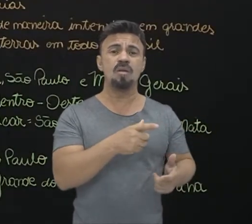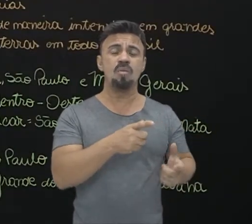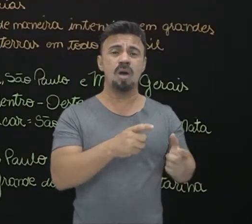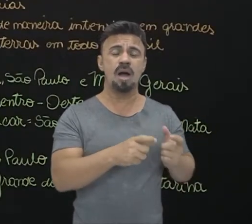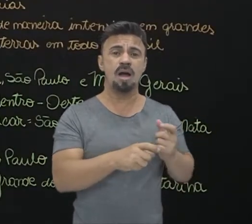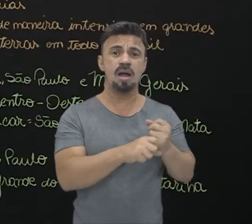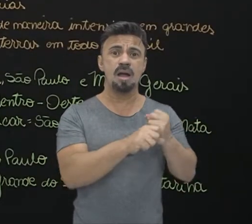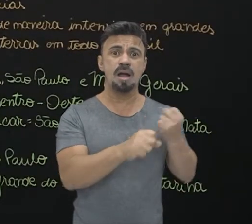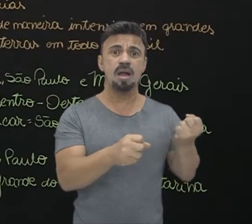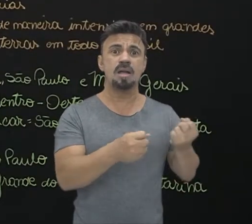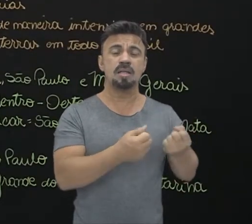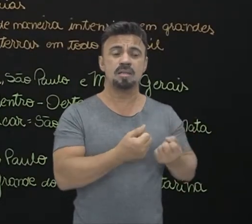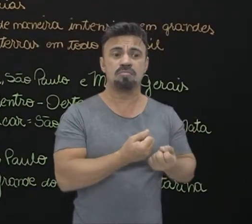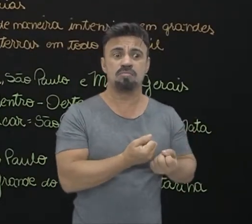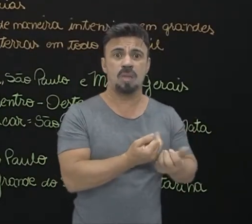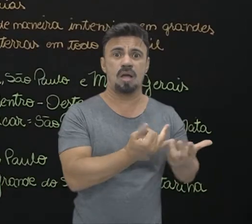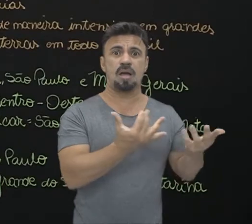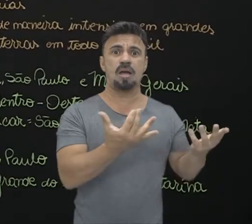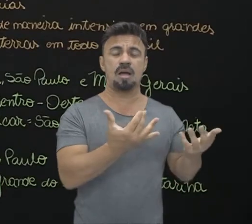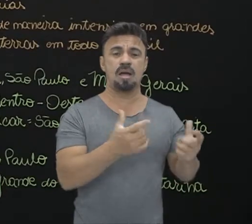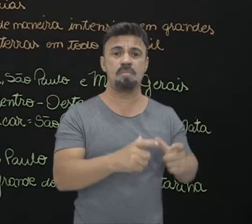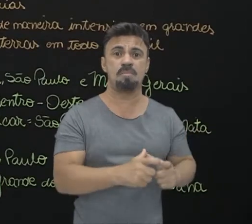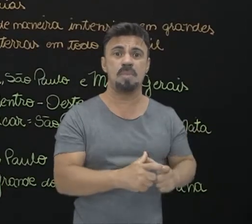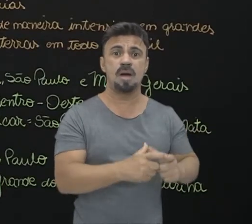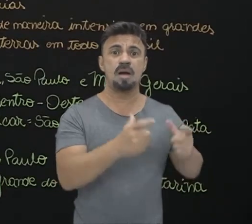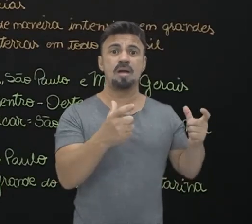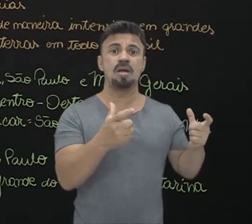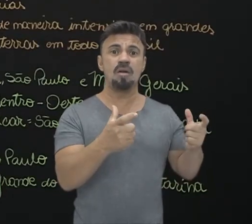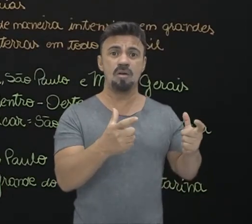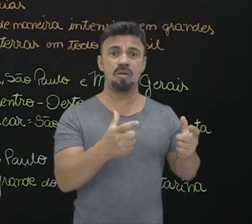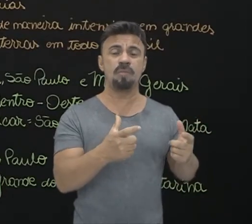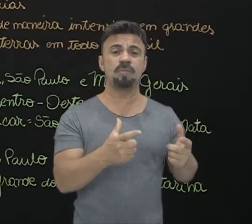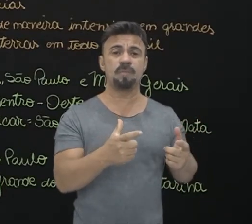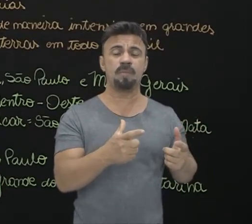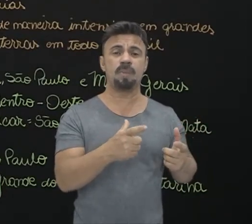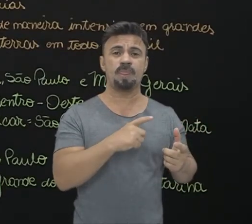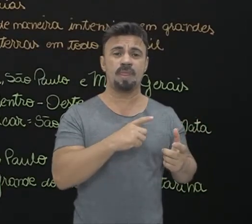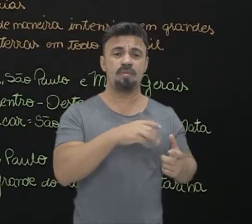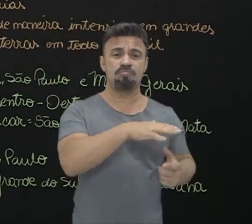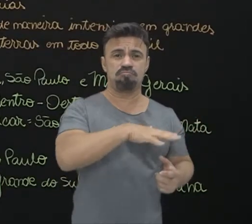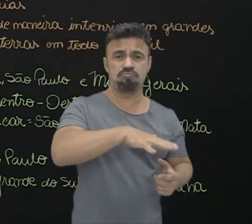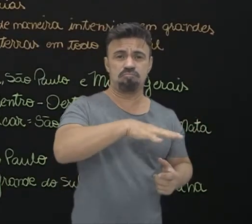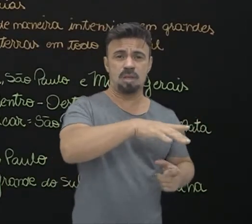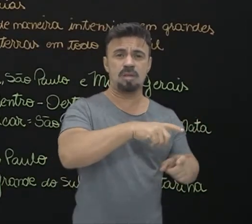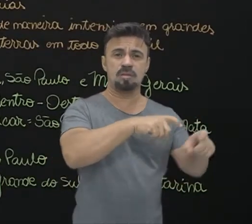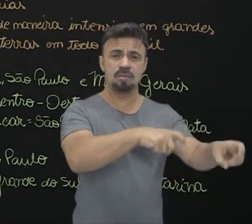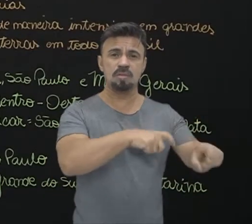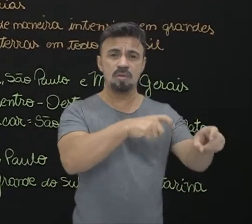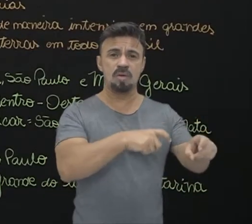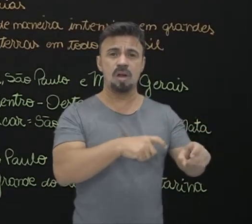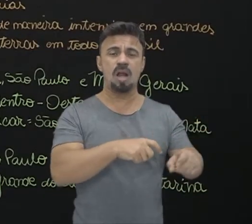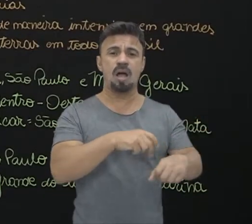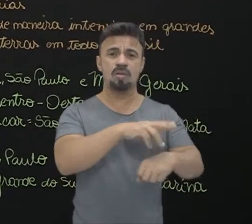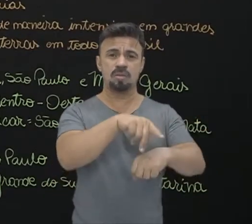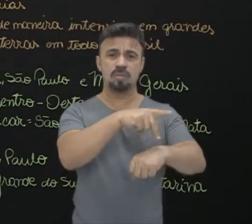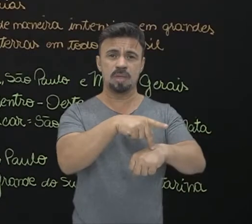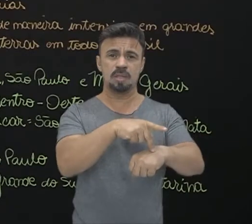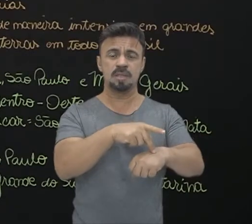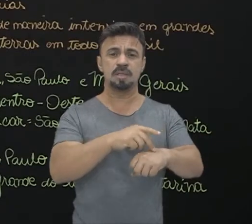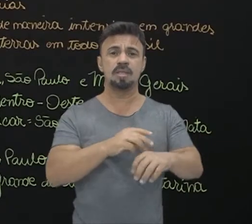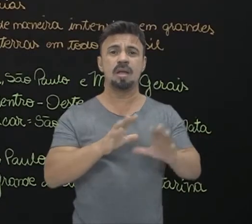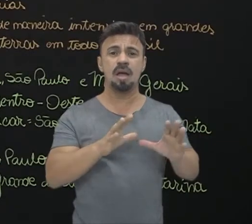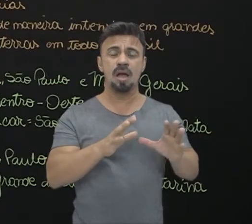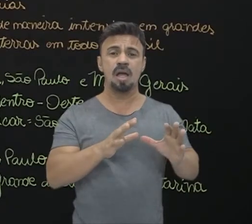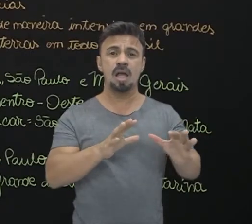grande quantidade. Elas são a maior parte das propriedades rurais no país. Só que elas